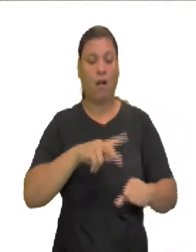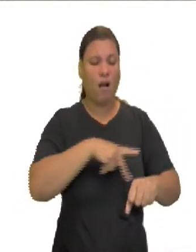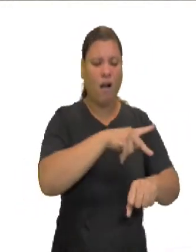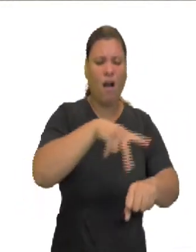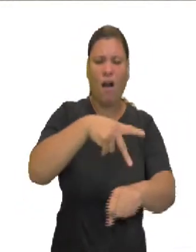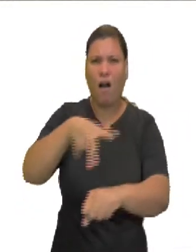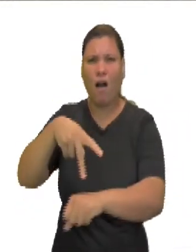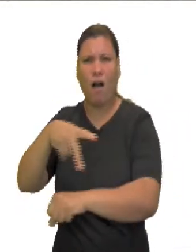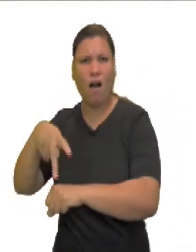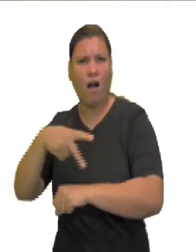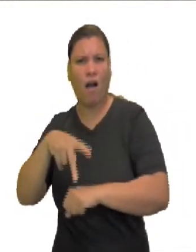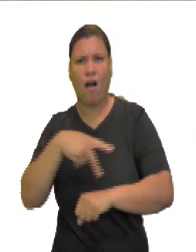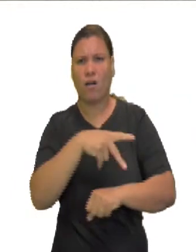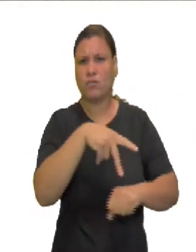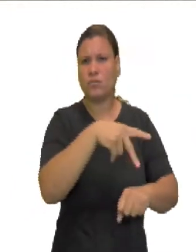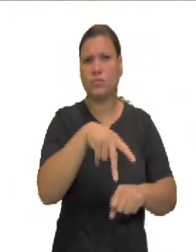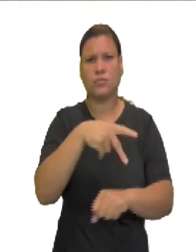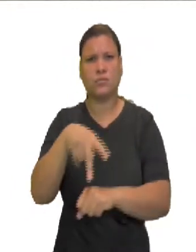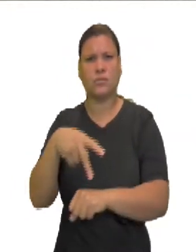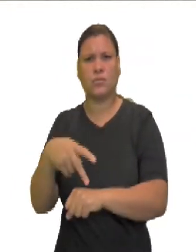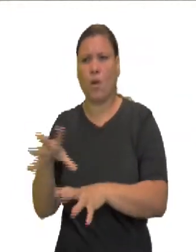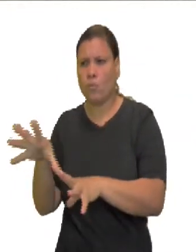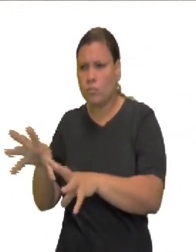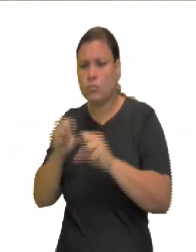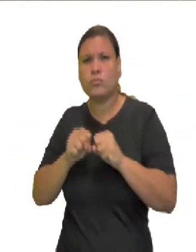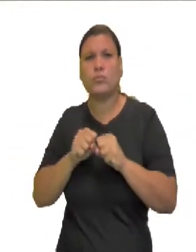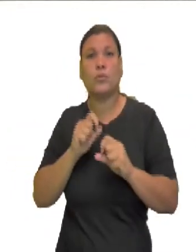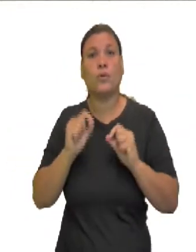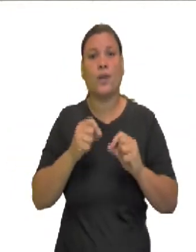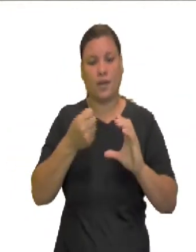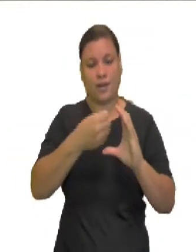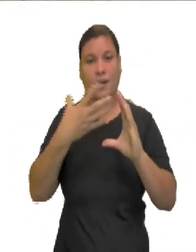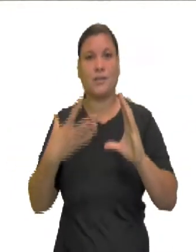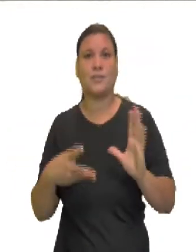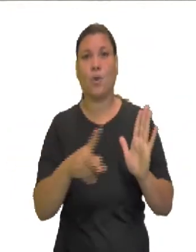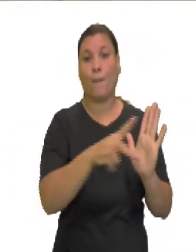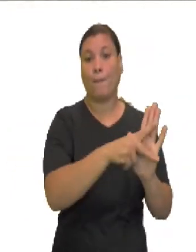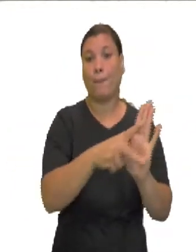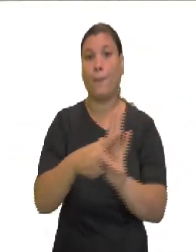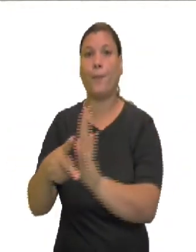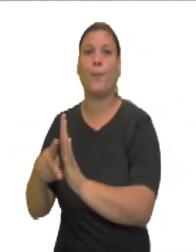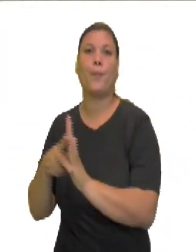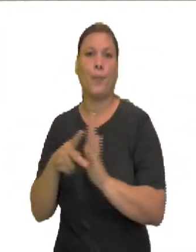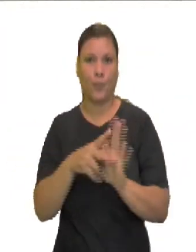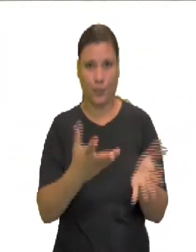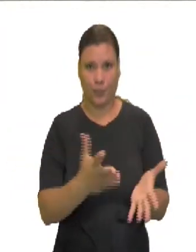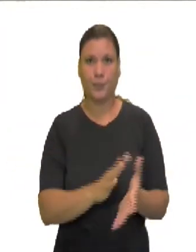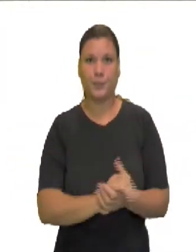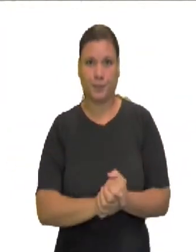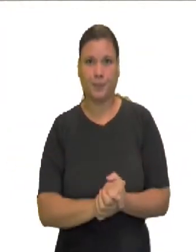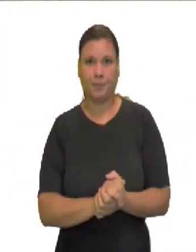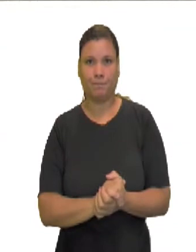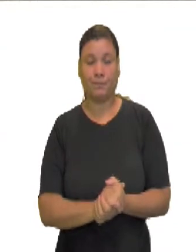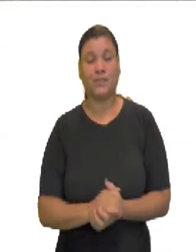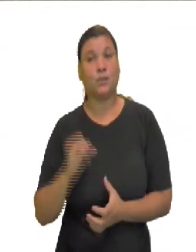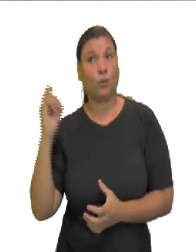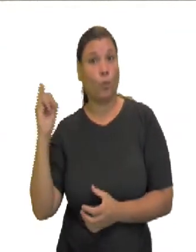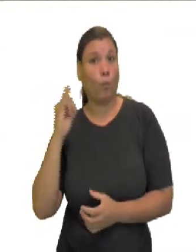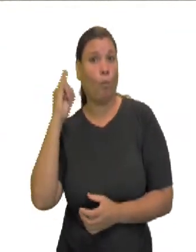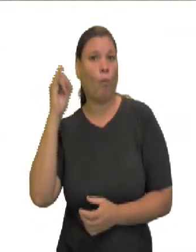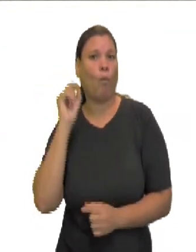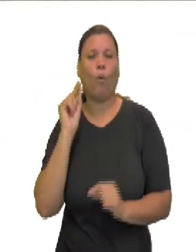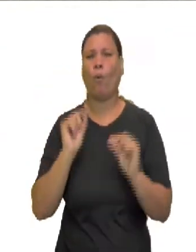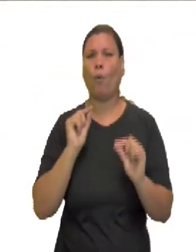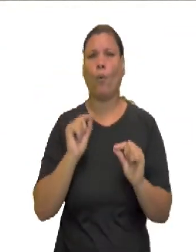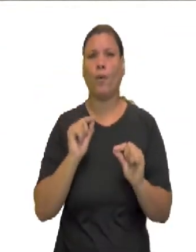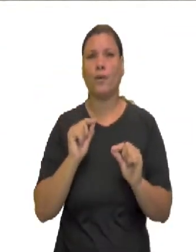inúmeras características que os definem. Entretanto, o que nos importa é a trajetória do